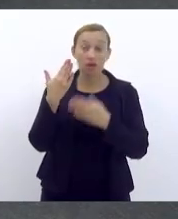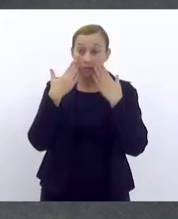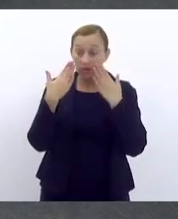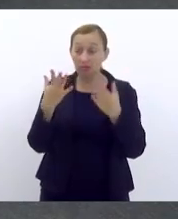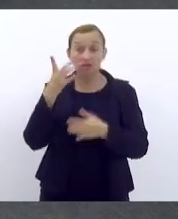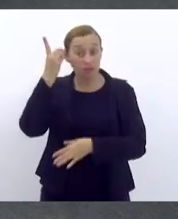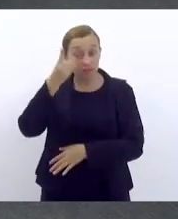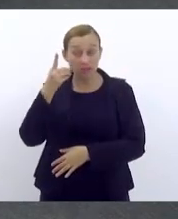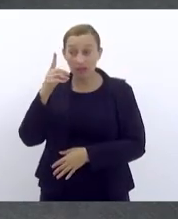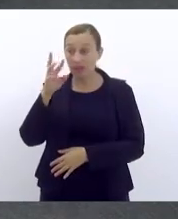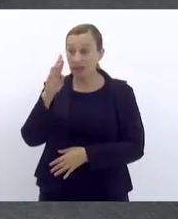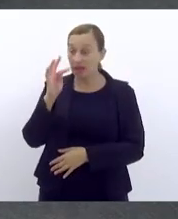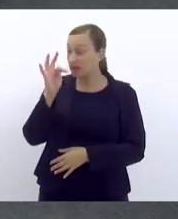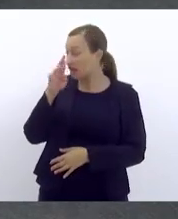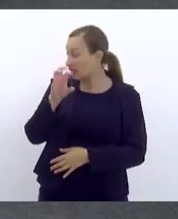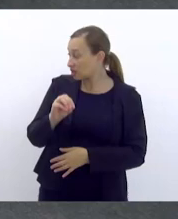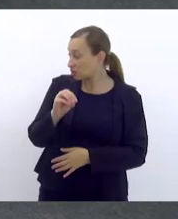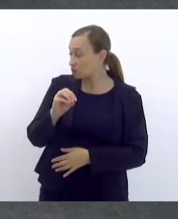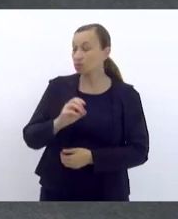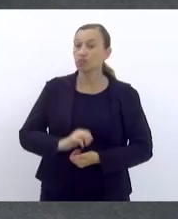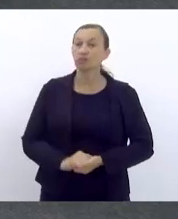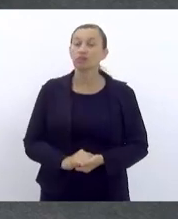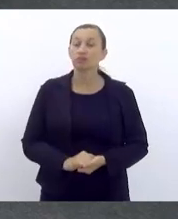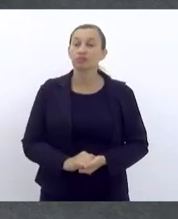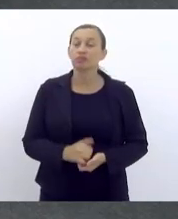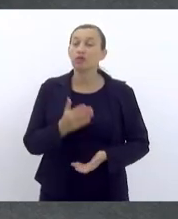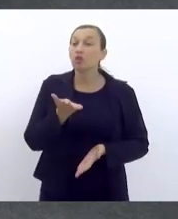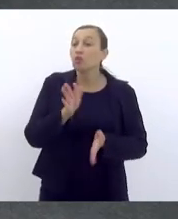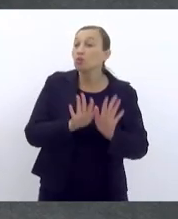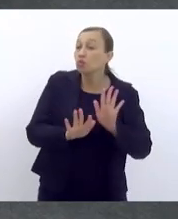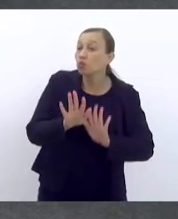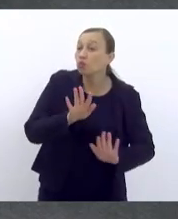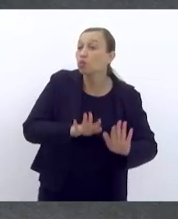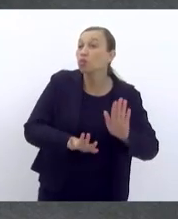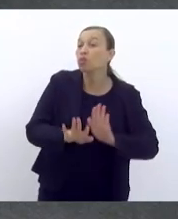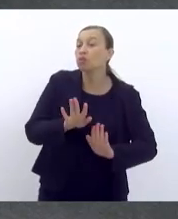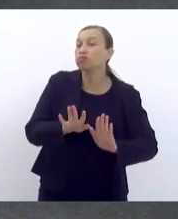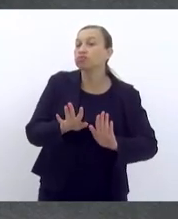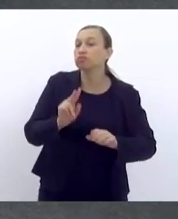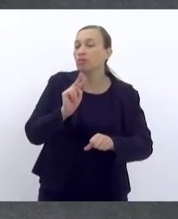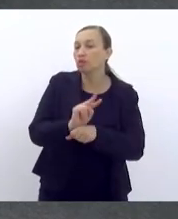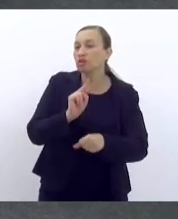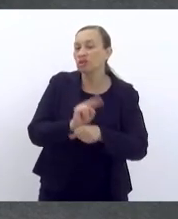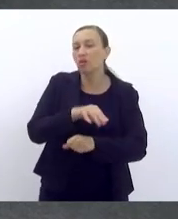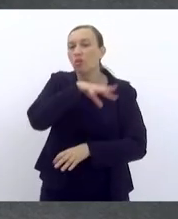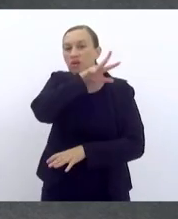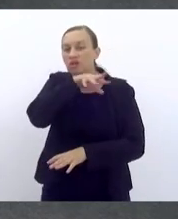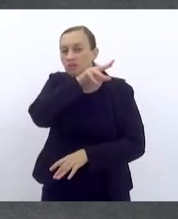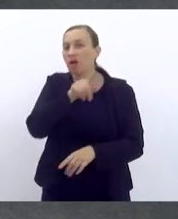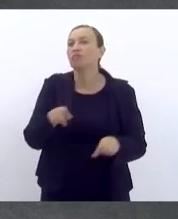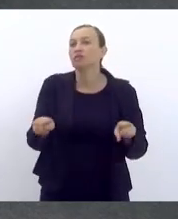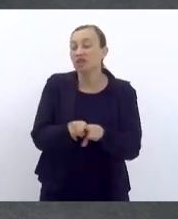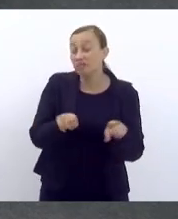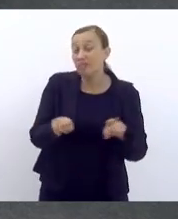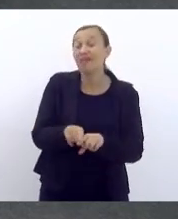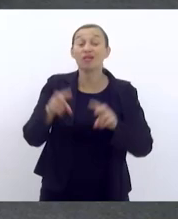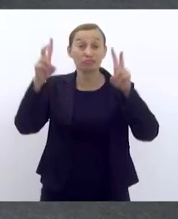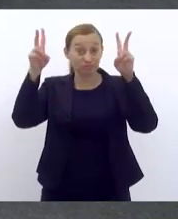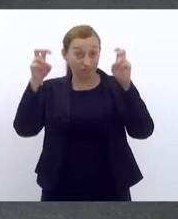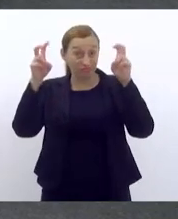pelo deputado Renato também há de cuidar da proteção animal que também é um tema